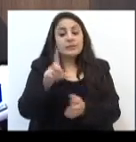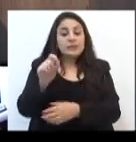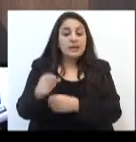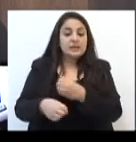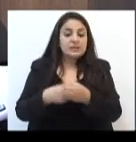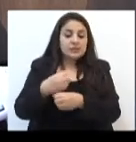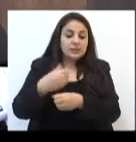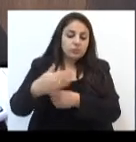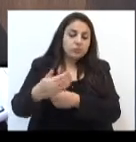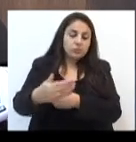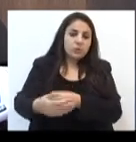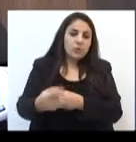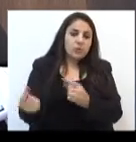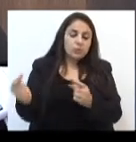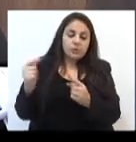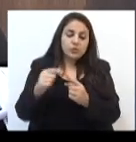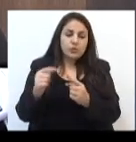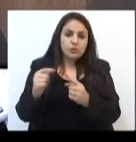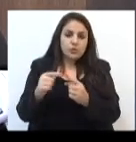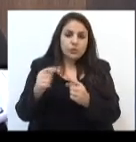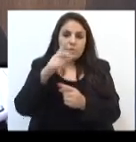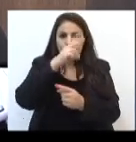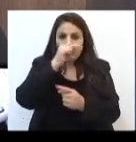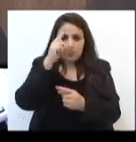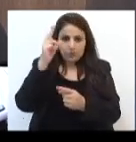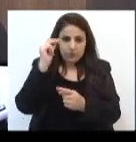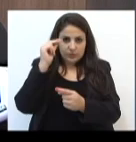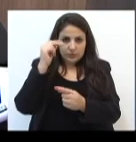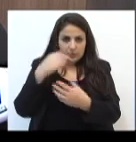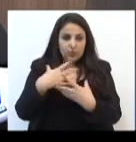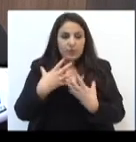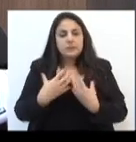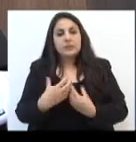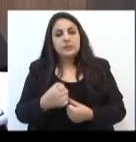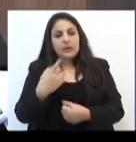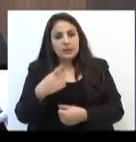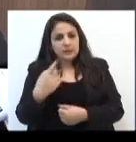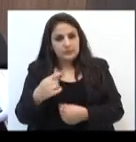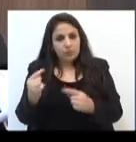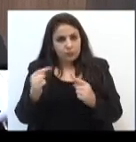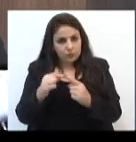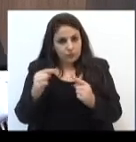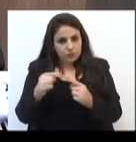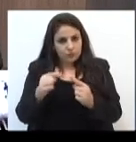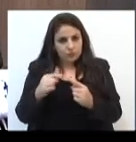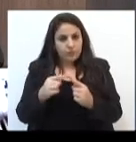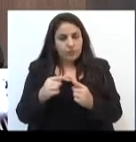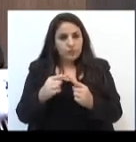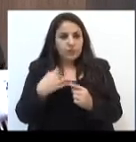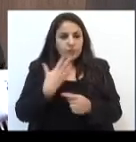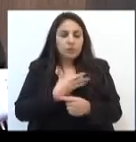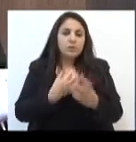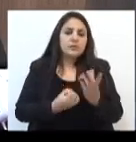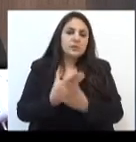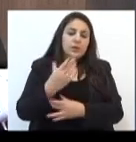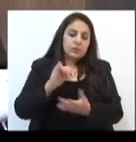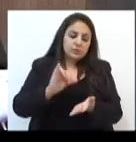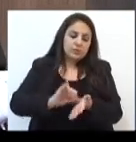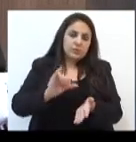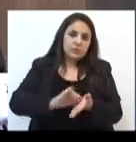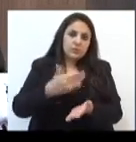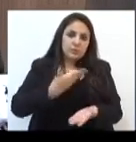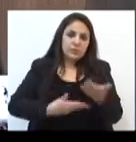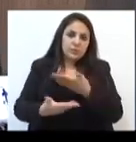tenha como prioridade o município assumir essa responsabilidade de nós criarmos um centro de atendimento